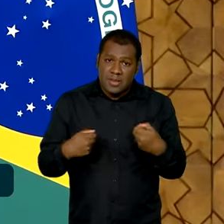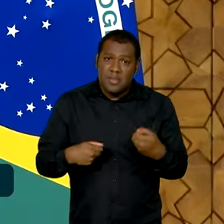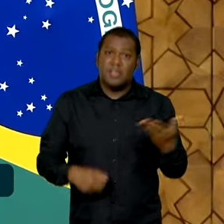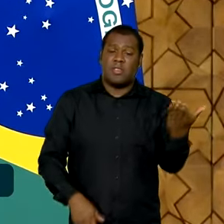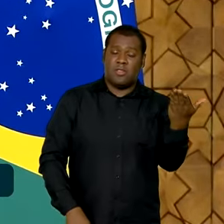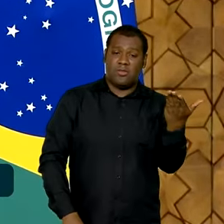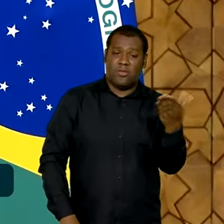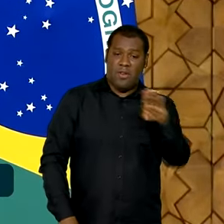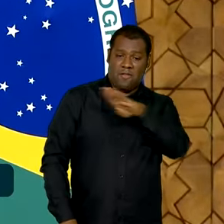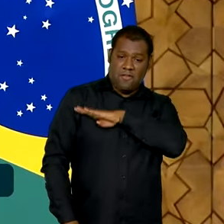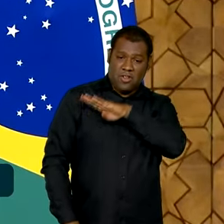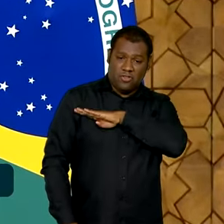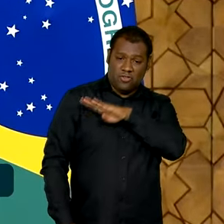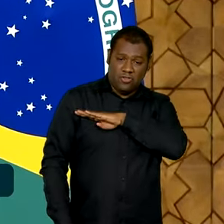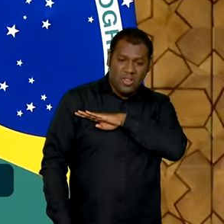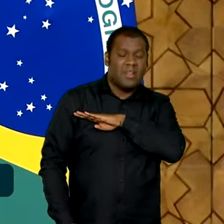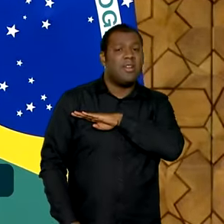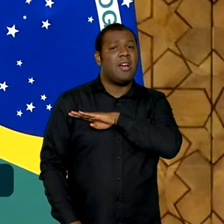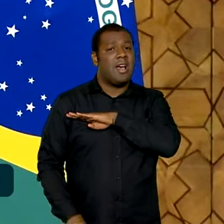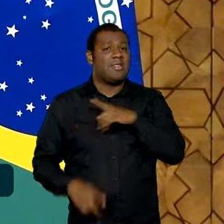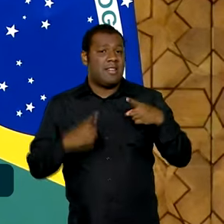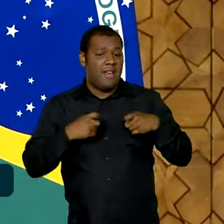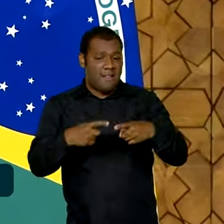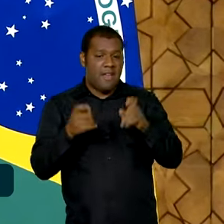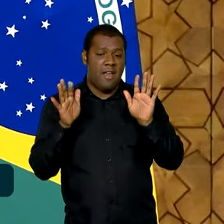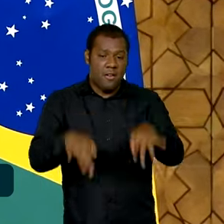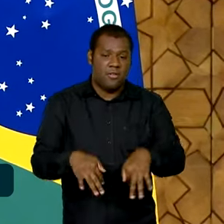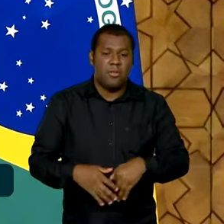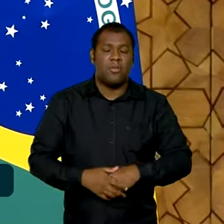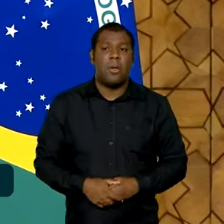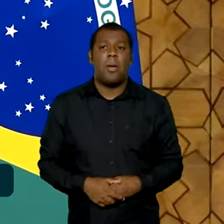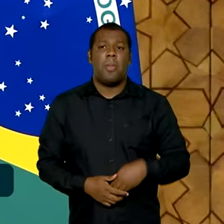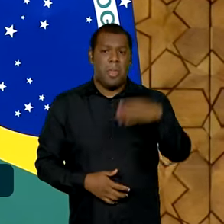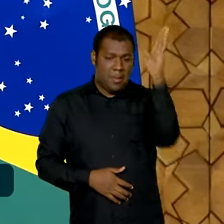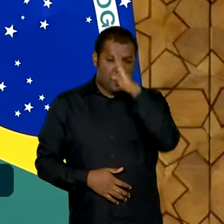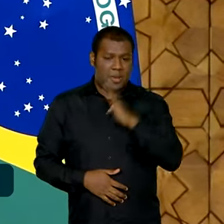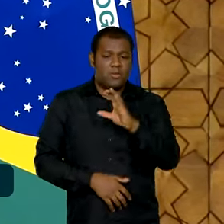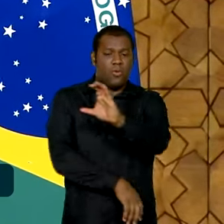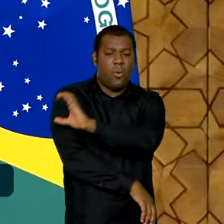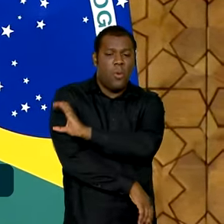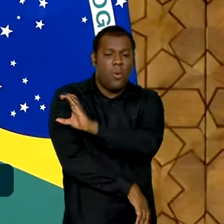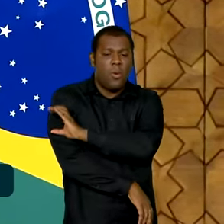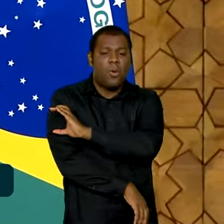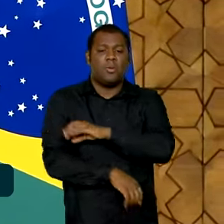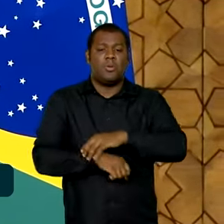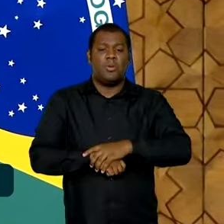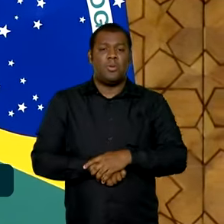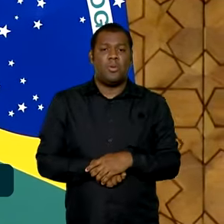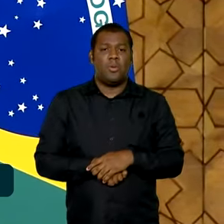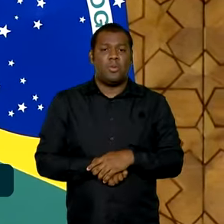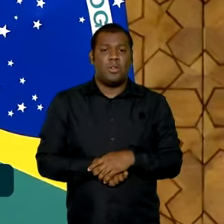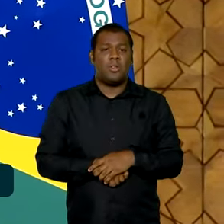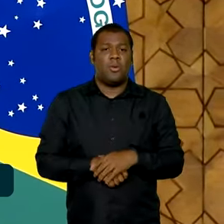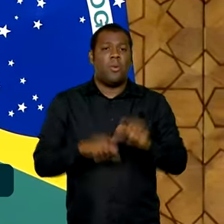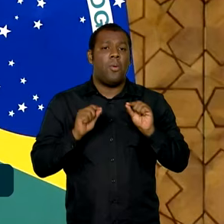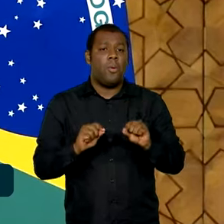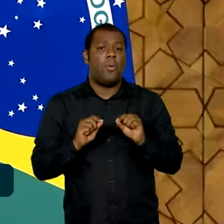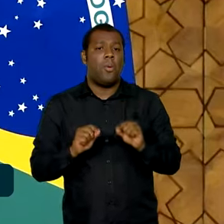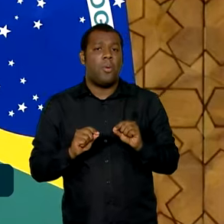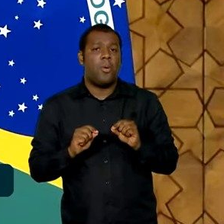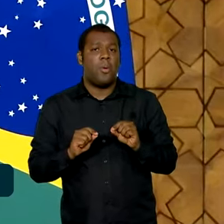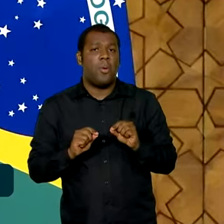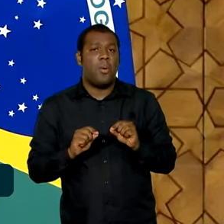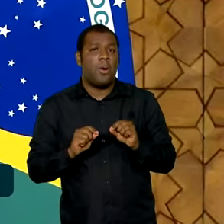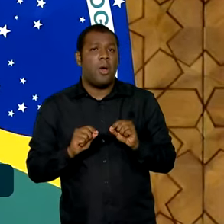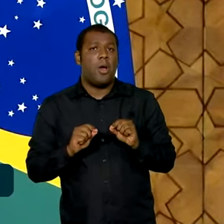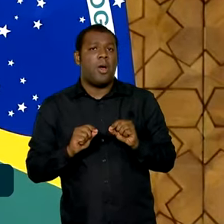um país que condenou de forma veemente a posição do Hamas no ataque